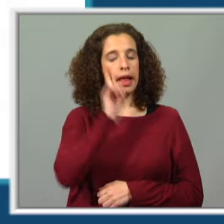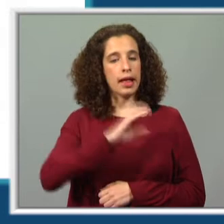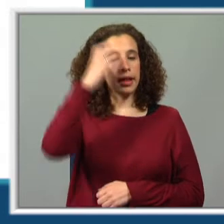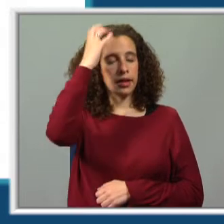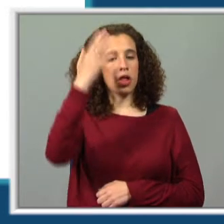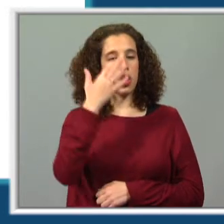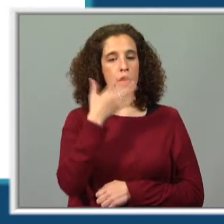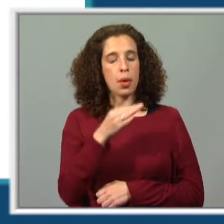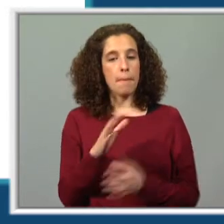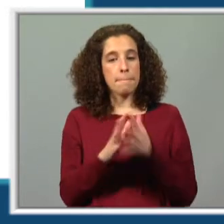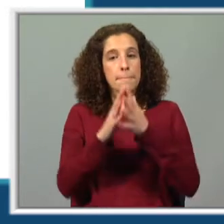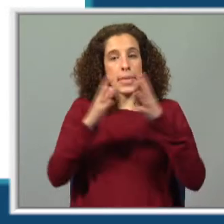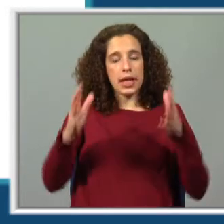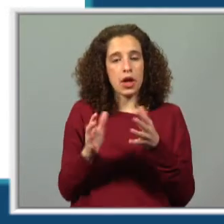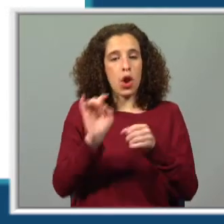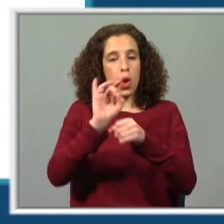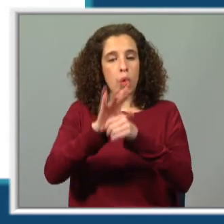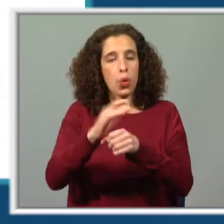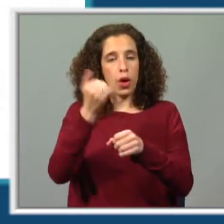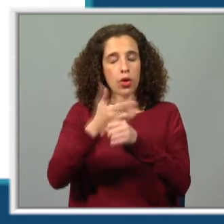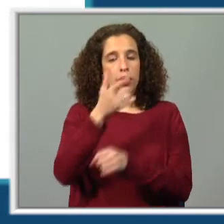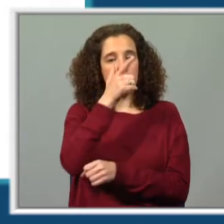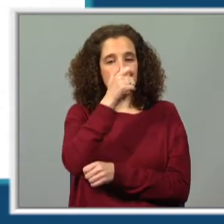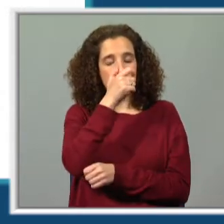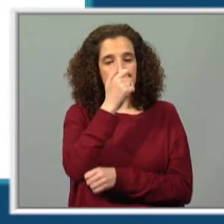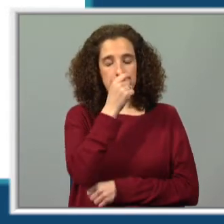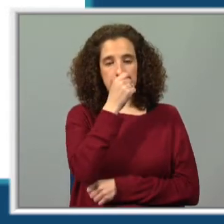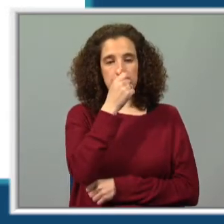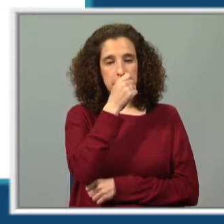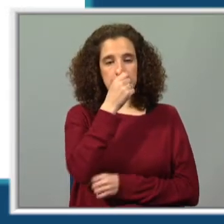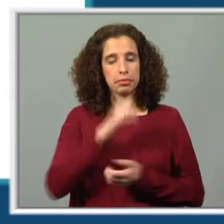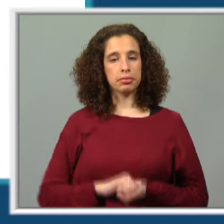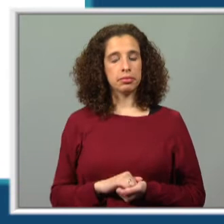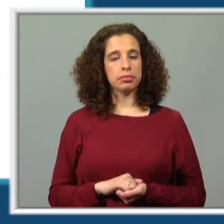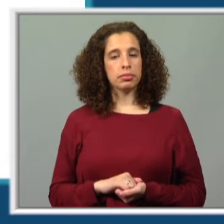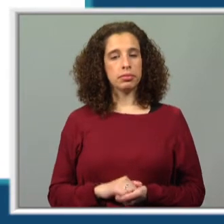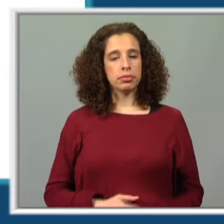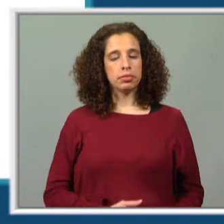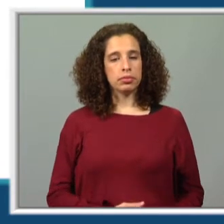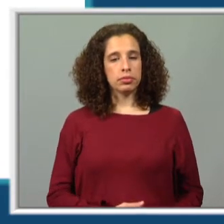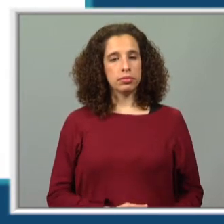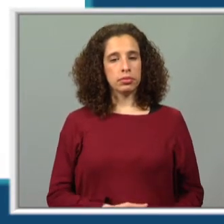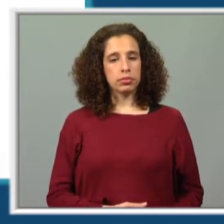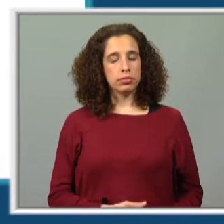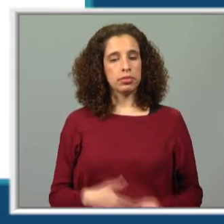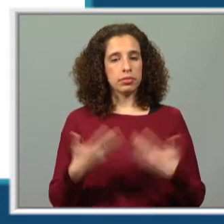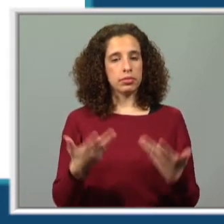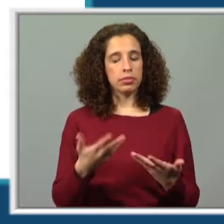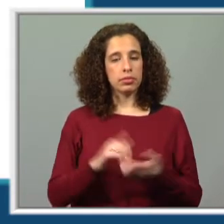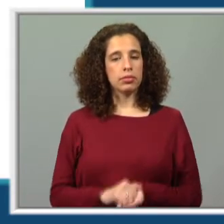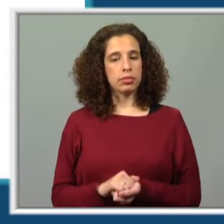rainha é normalmente maior do que as outras formigas. E assim,